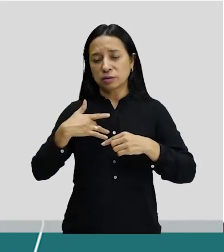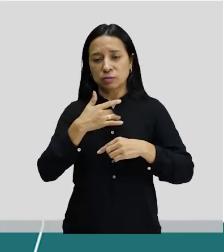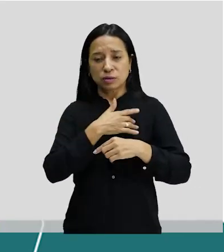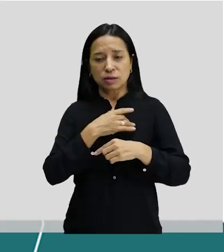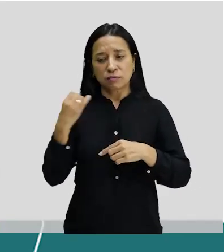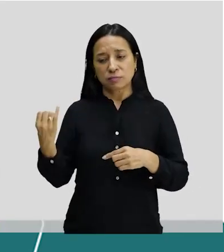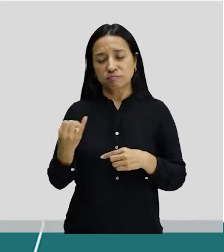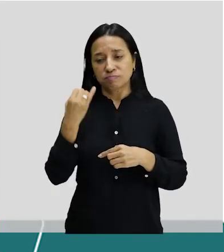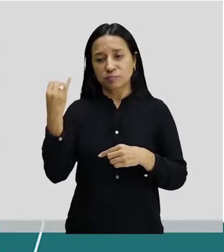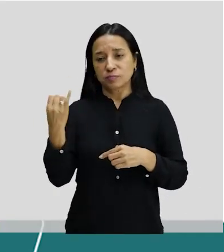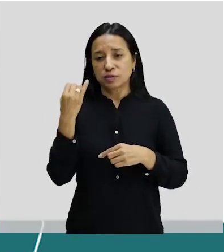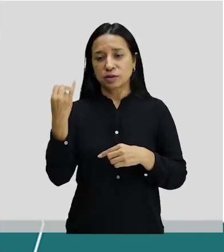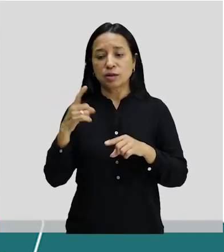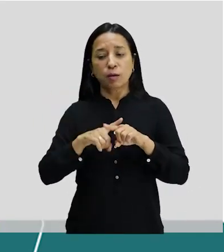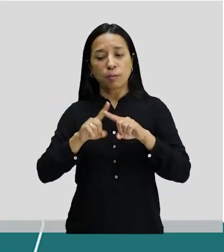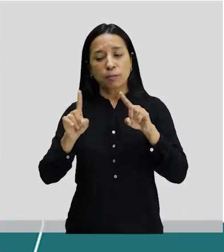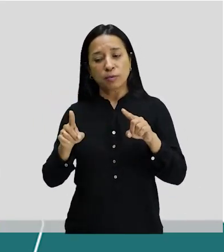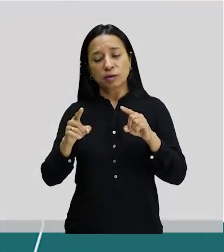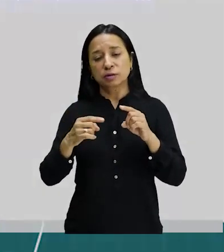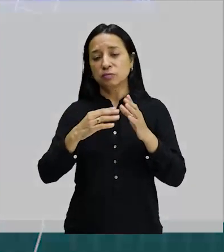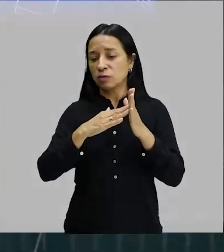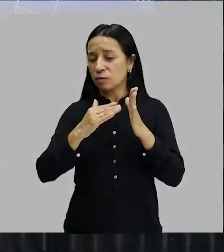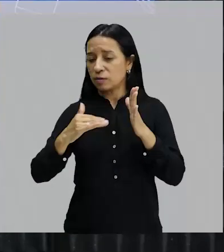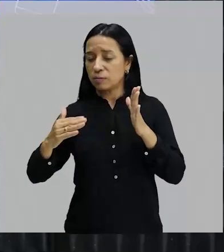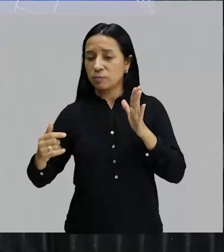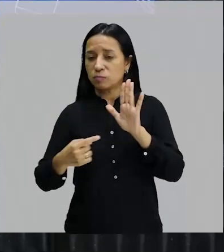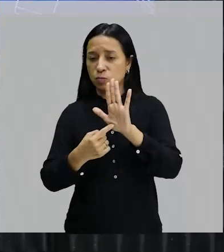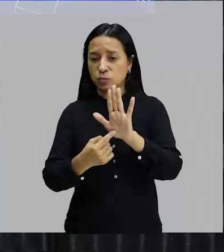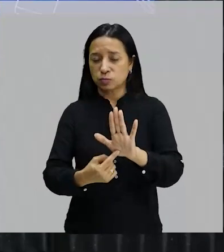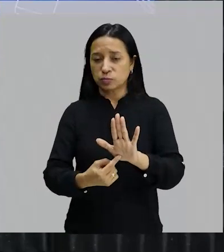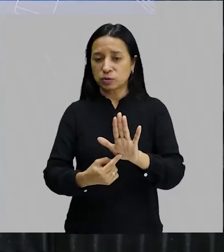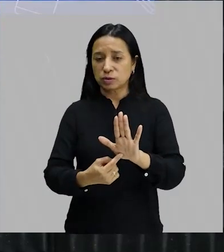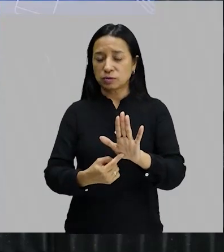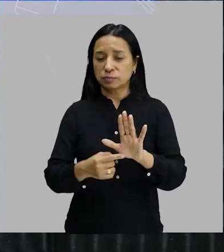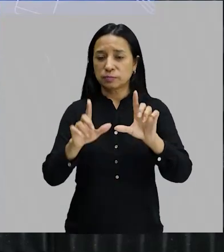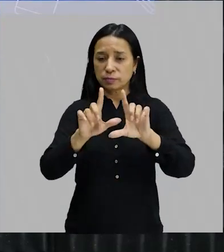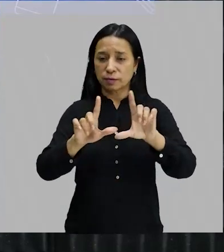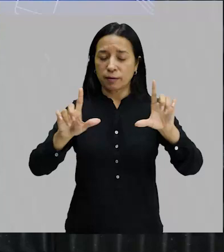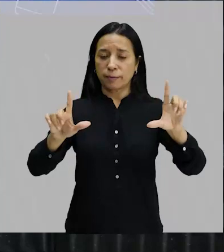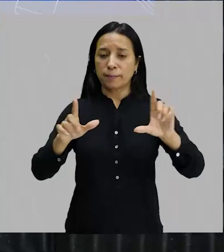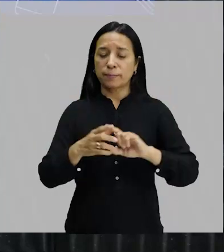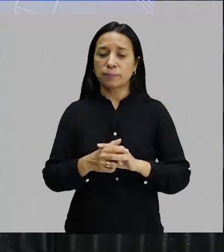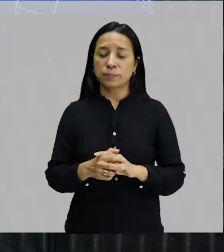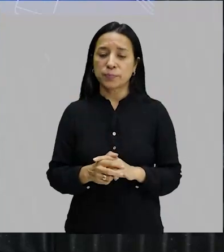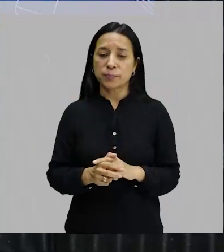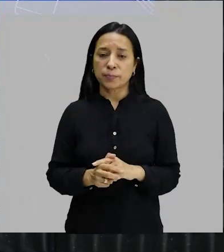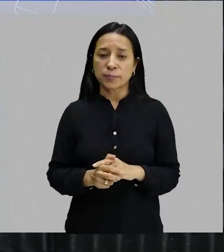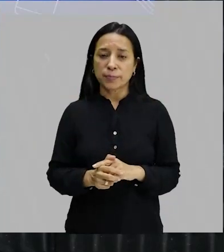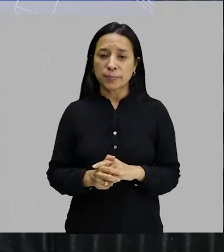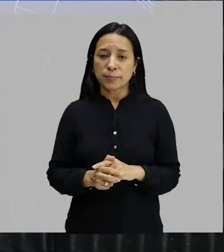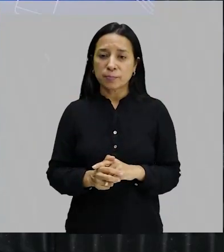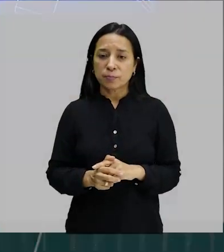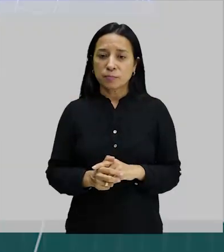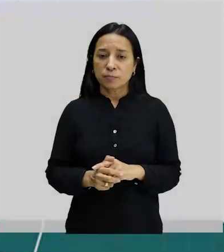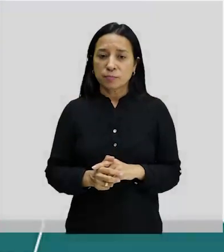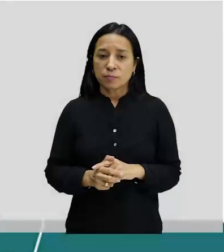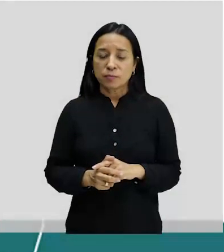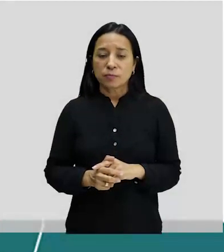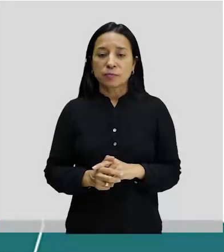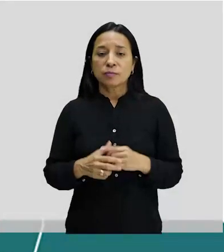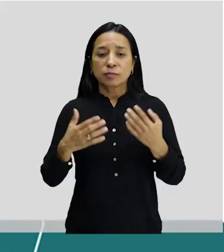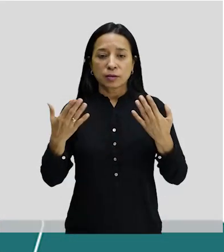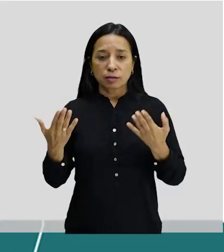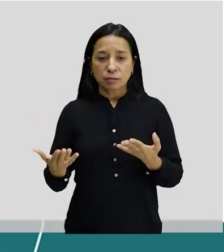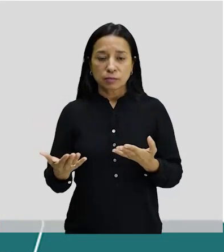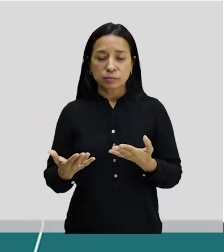eu vou falar da estética da obra, que é literalmente, visualmente cubista. E ele vai beber na fonte cubista para se trabalhar. Aí,